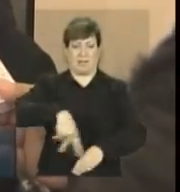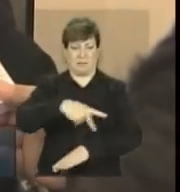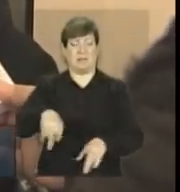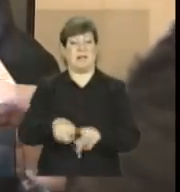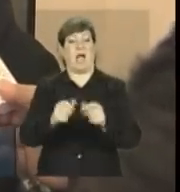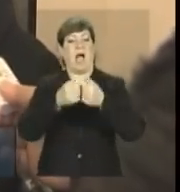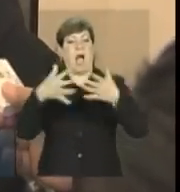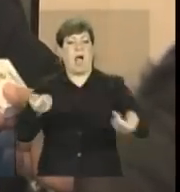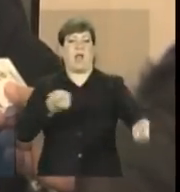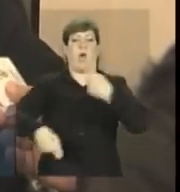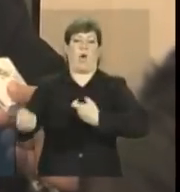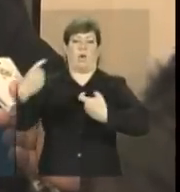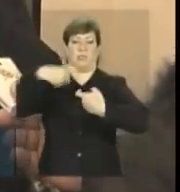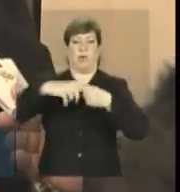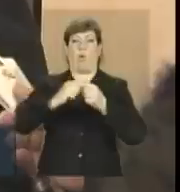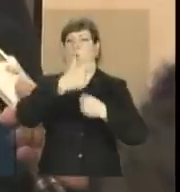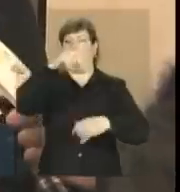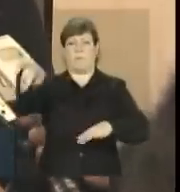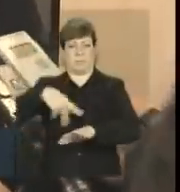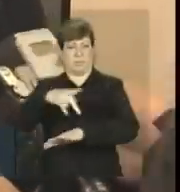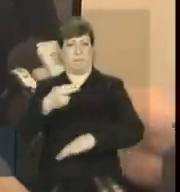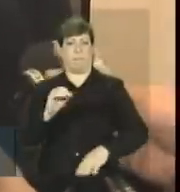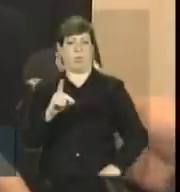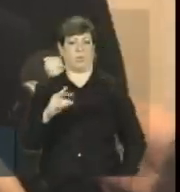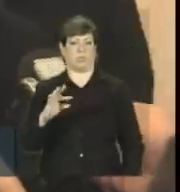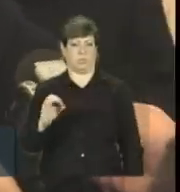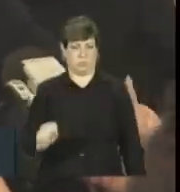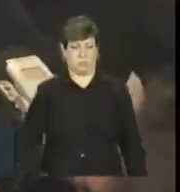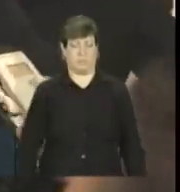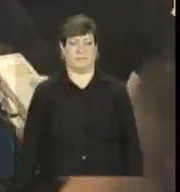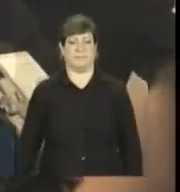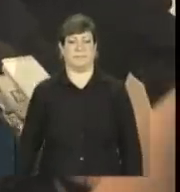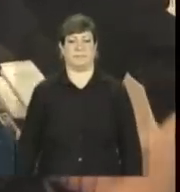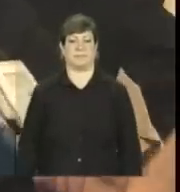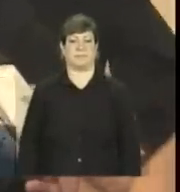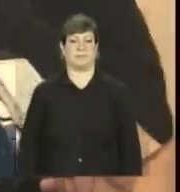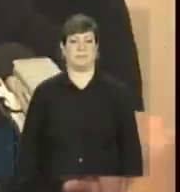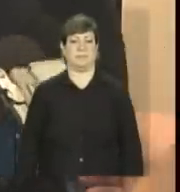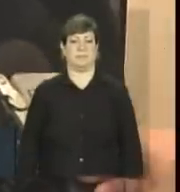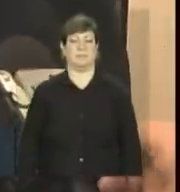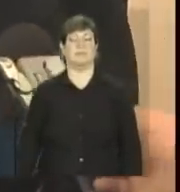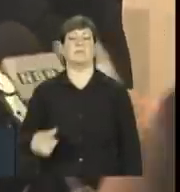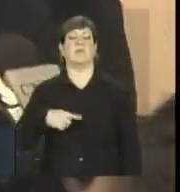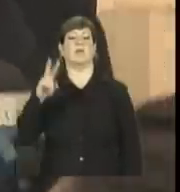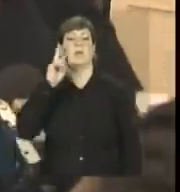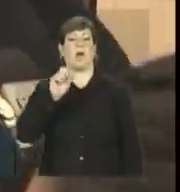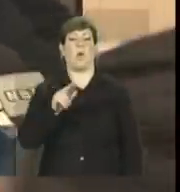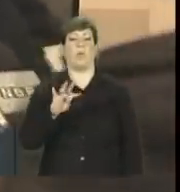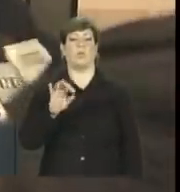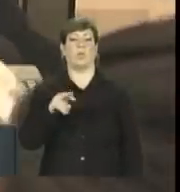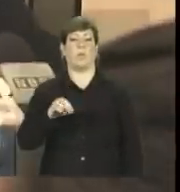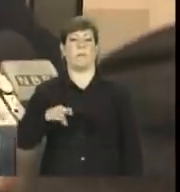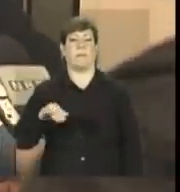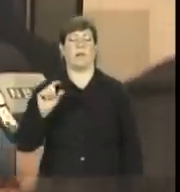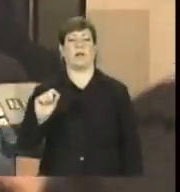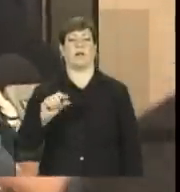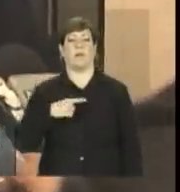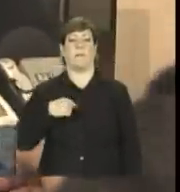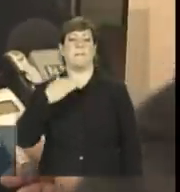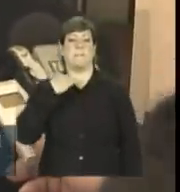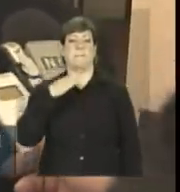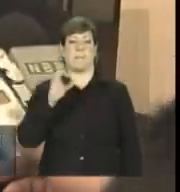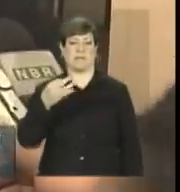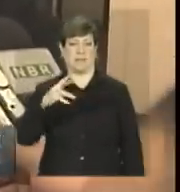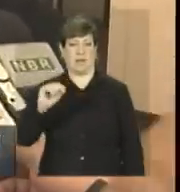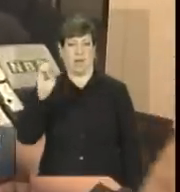demanda externa para os nossos produtos. Presidente, isso não é interferir na autonomia do Banco Central Europeu? Ou, melhor, pedir para que a Alemanha